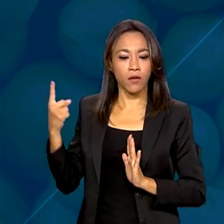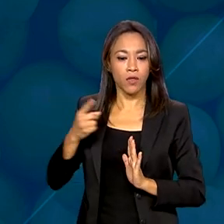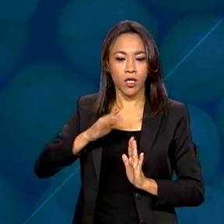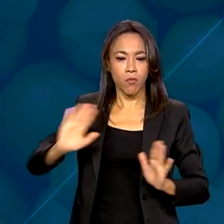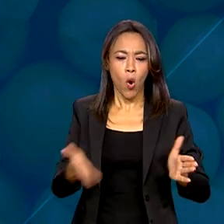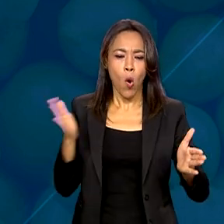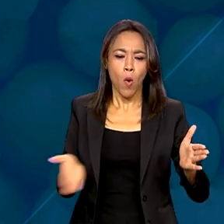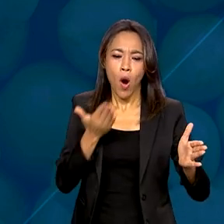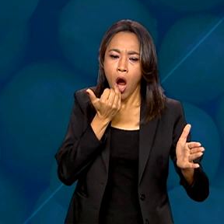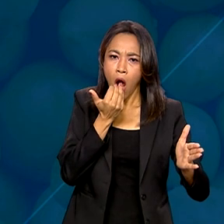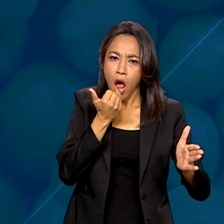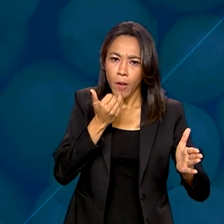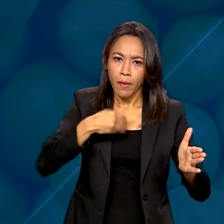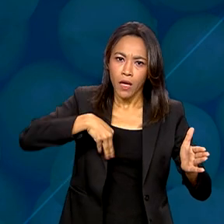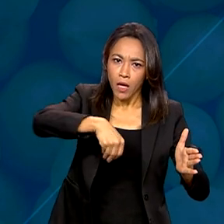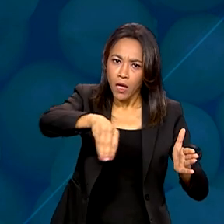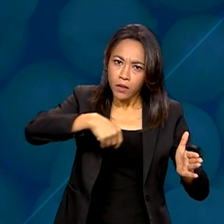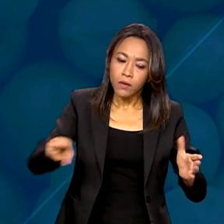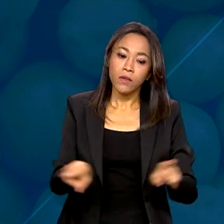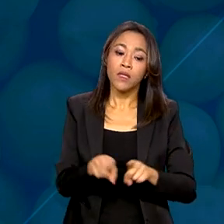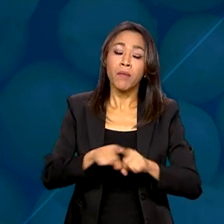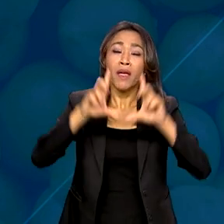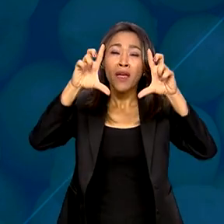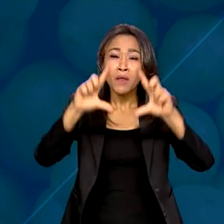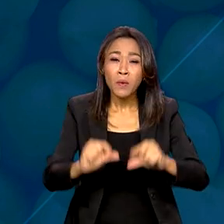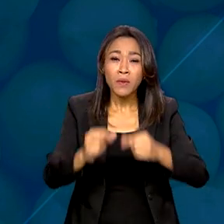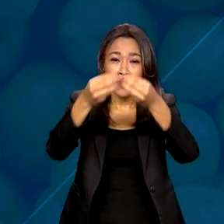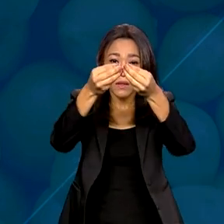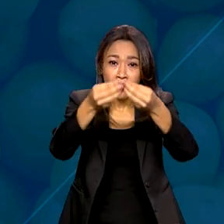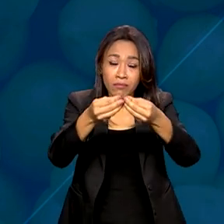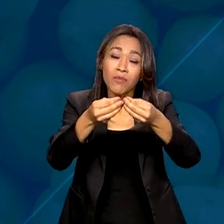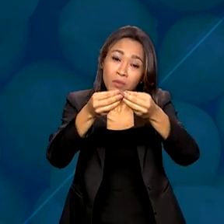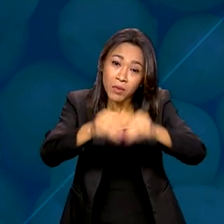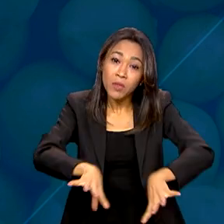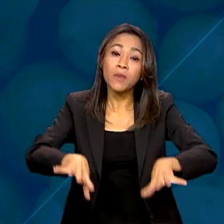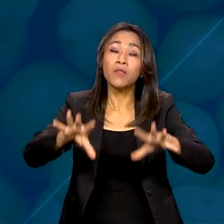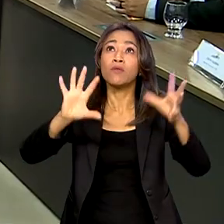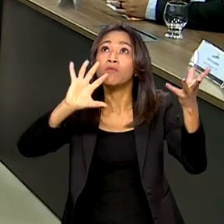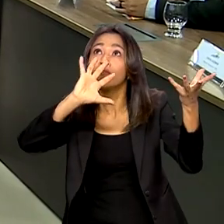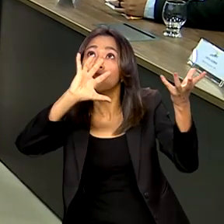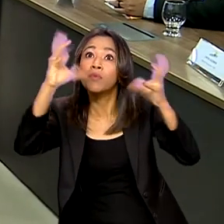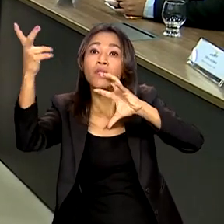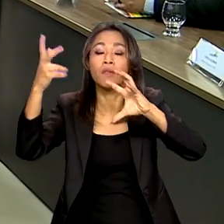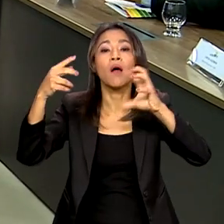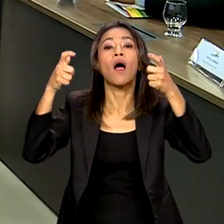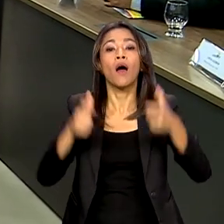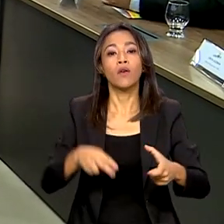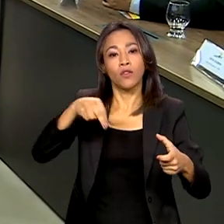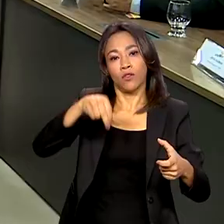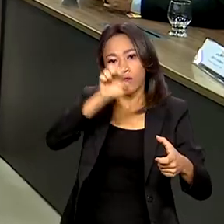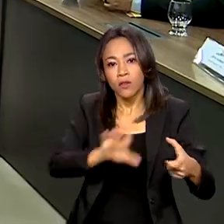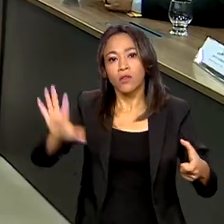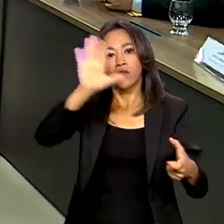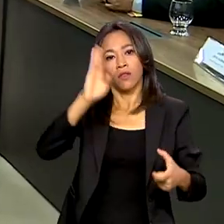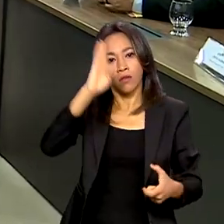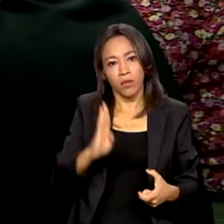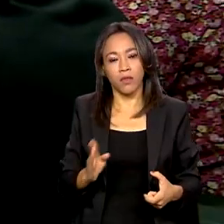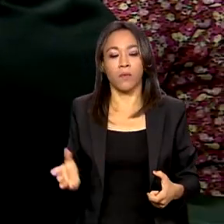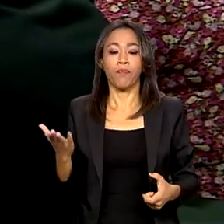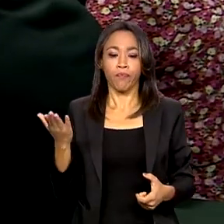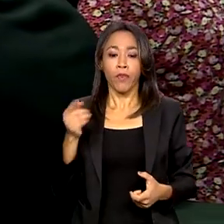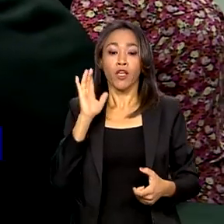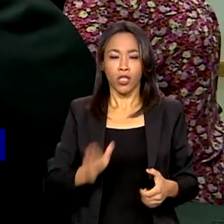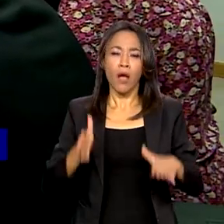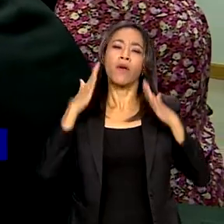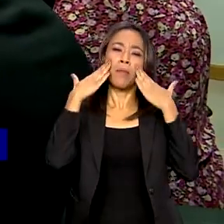alimentos e diminuam os efeitos das mudanças climáticas no sertão brasileiro. O projeto Sertão Vivo foi apresentado a